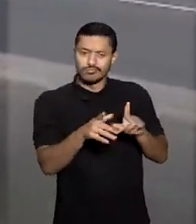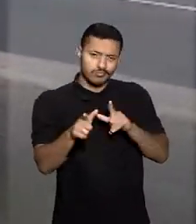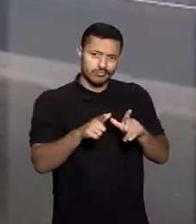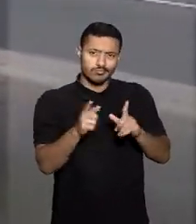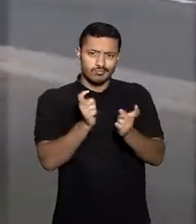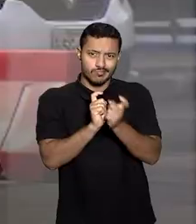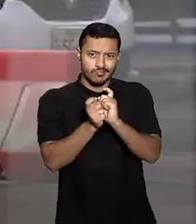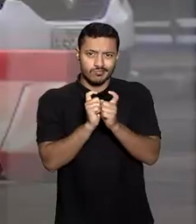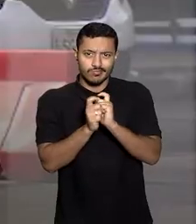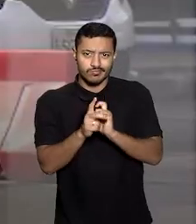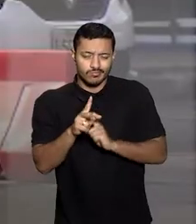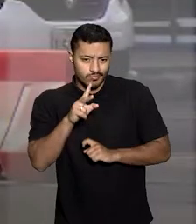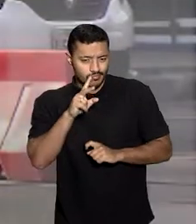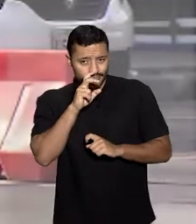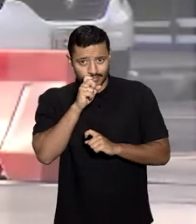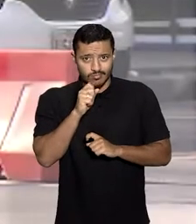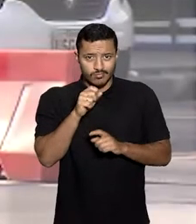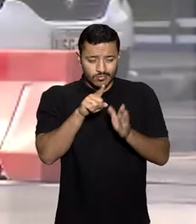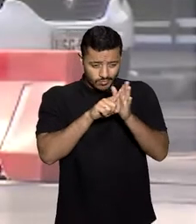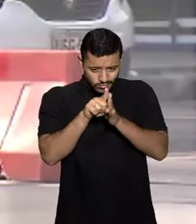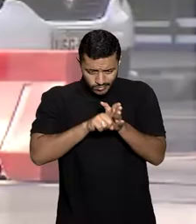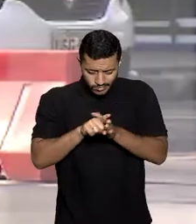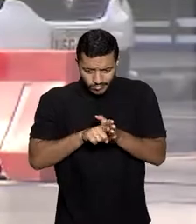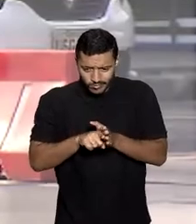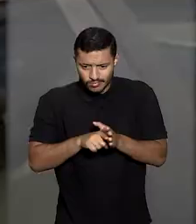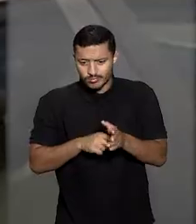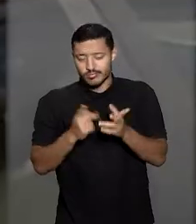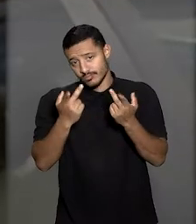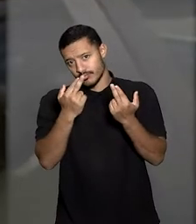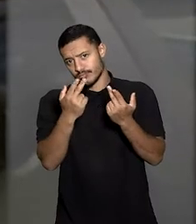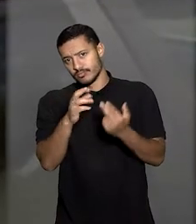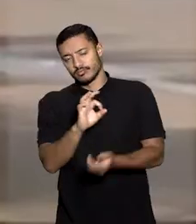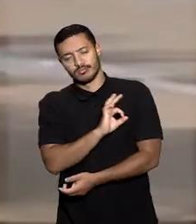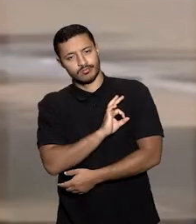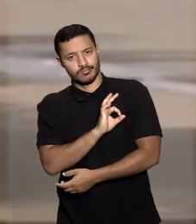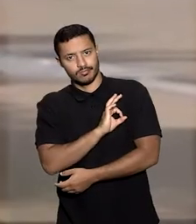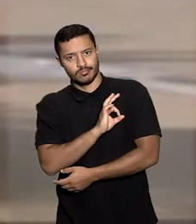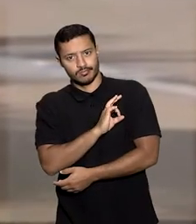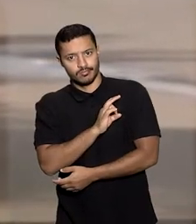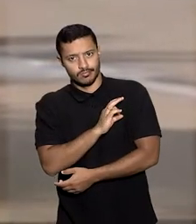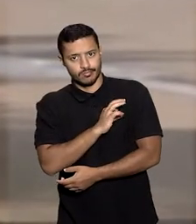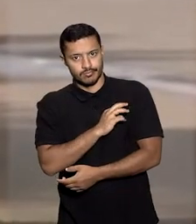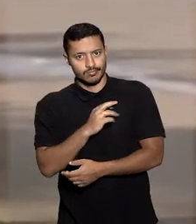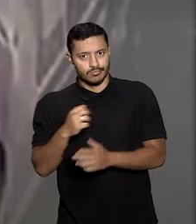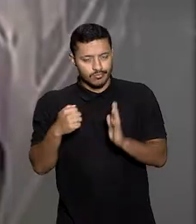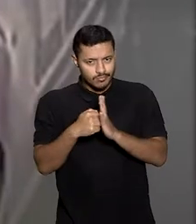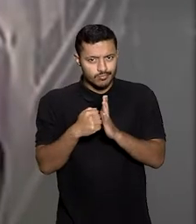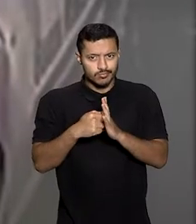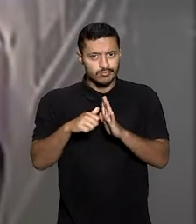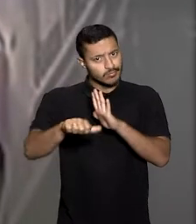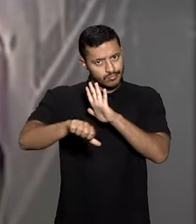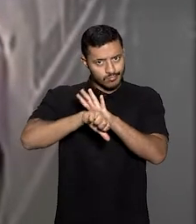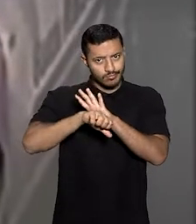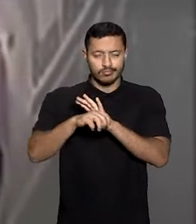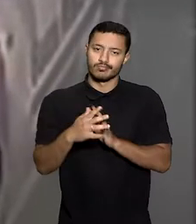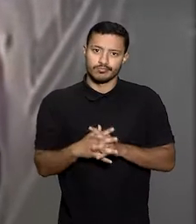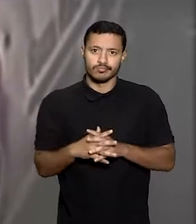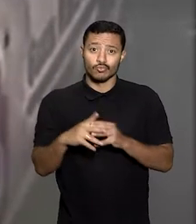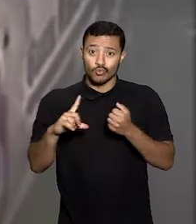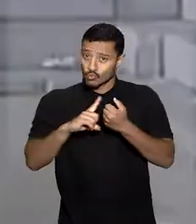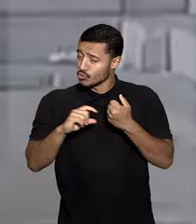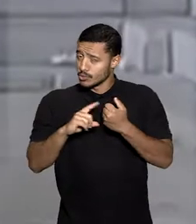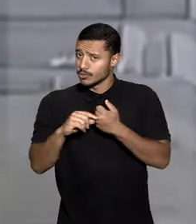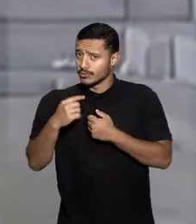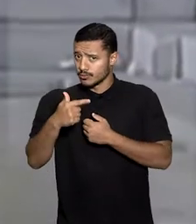atividades ostensivas ou investigativas típicas das polícias no combate à criminalidade. A hipótese do artigo